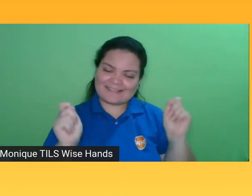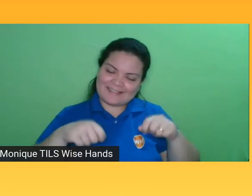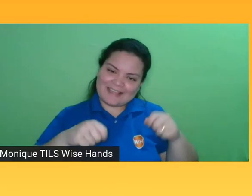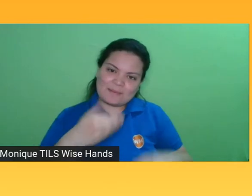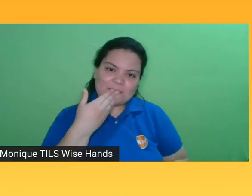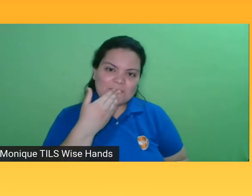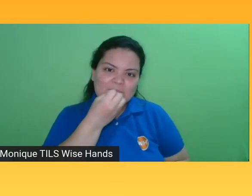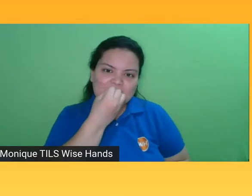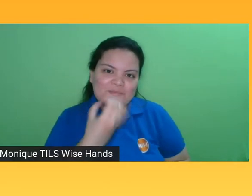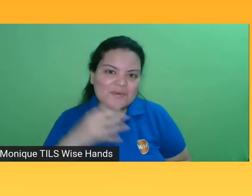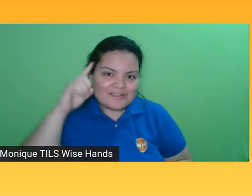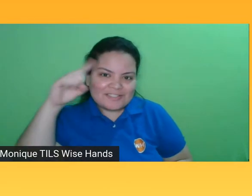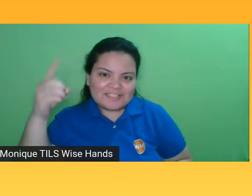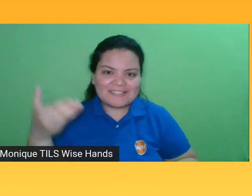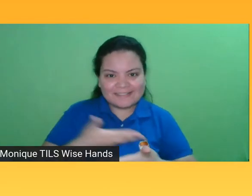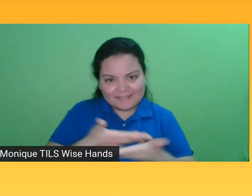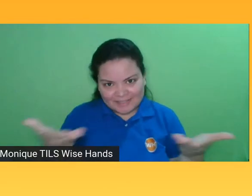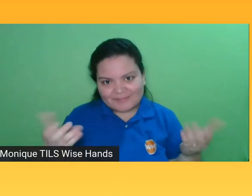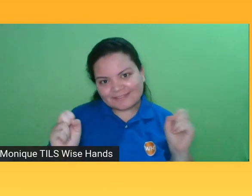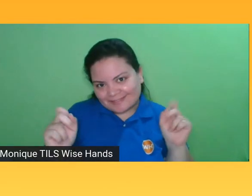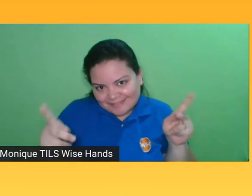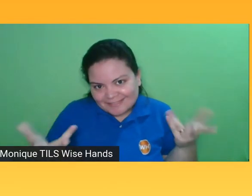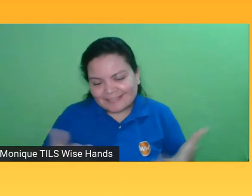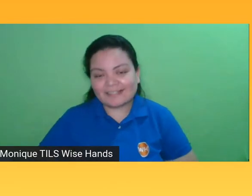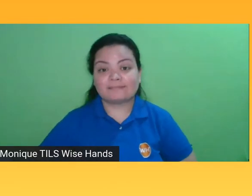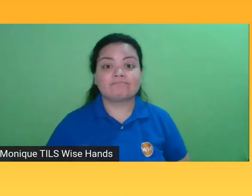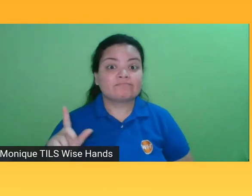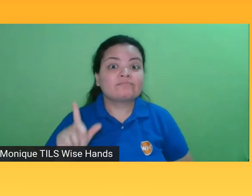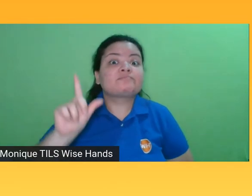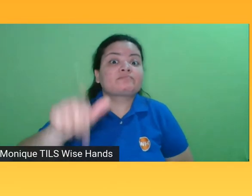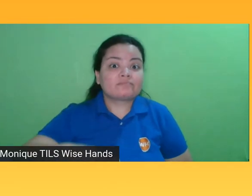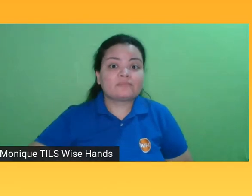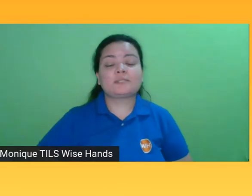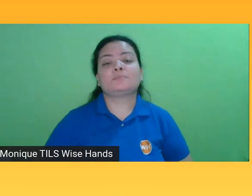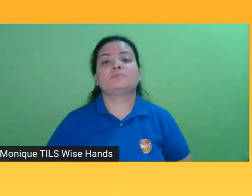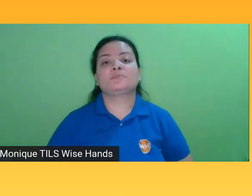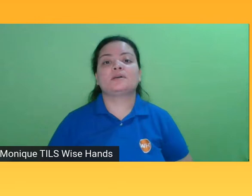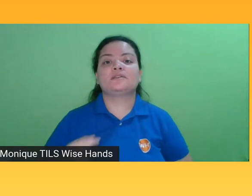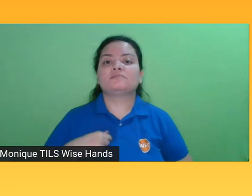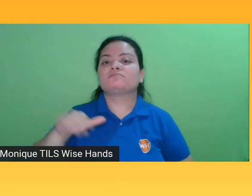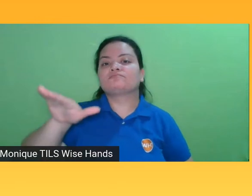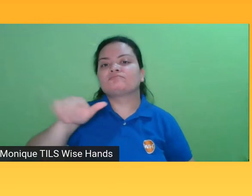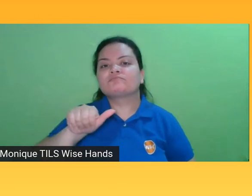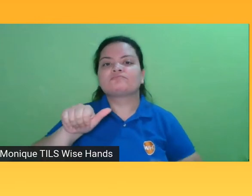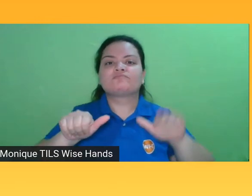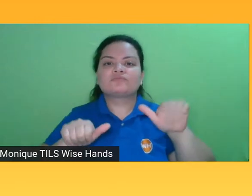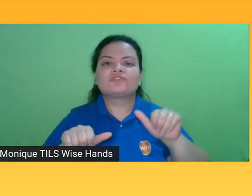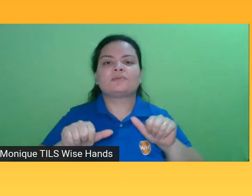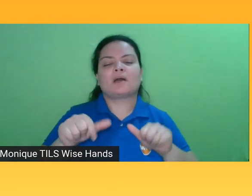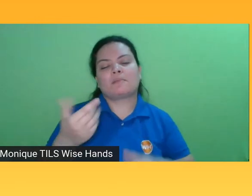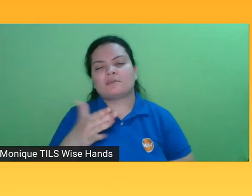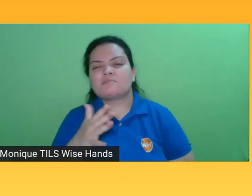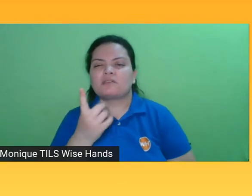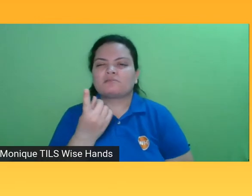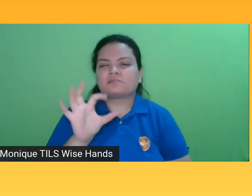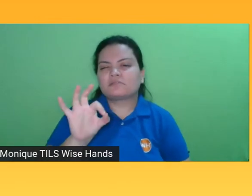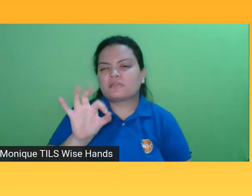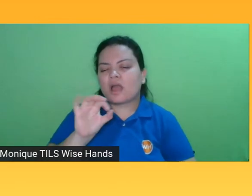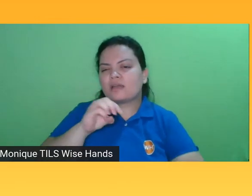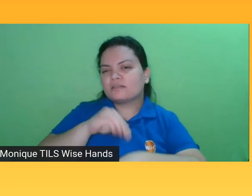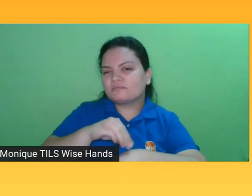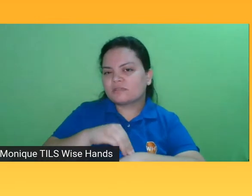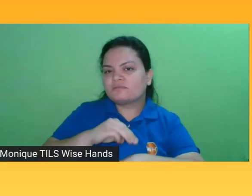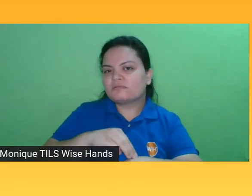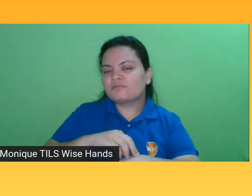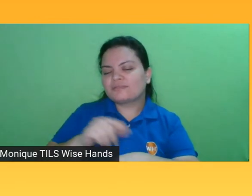apresentação aqui, e depois, sim, eu vou passar para cada um deles ter aí uns 10 minutinhos para falar. Aí,